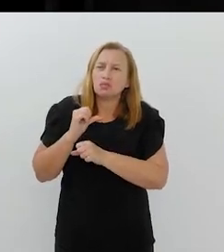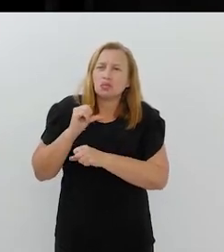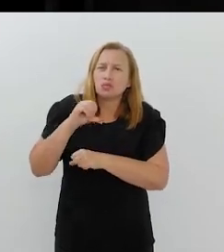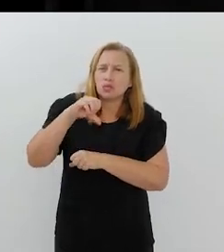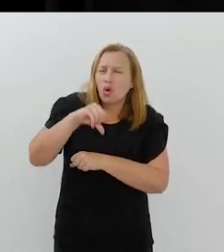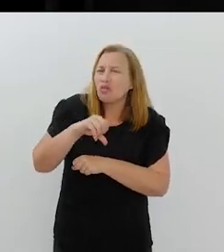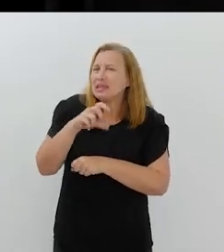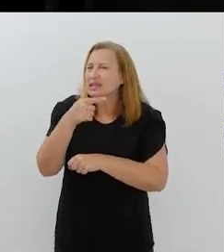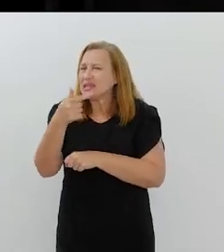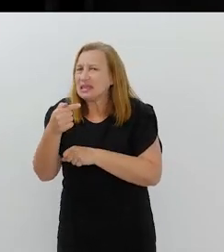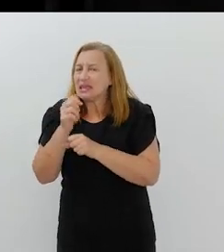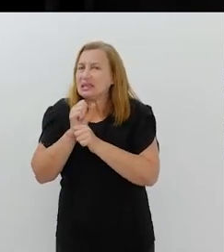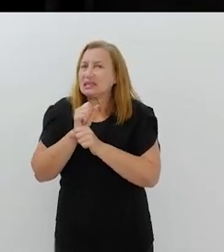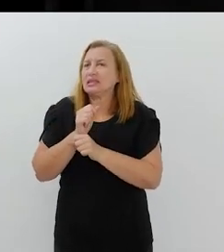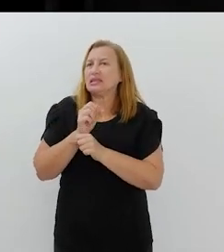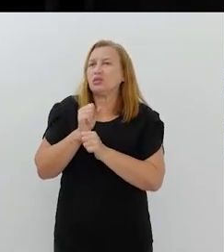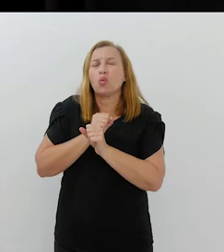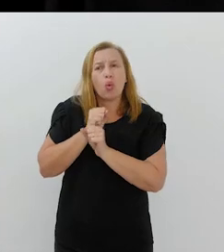desde 97,